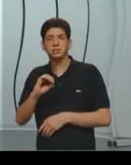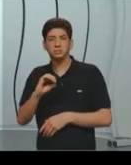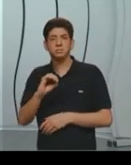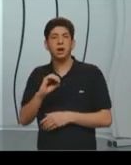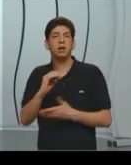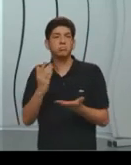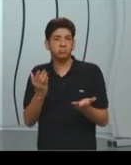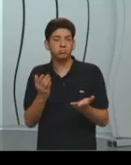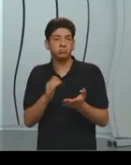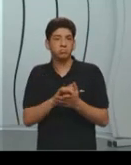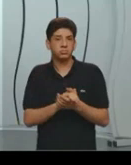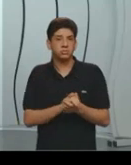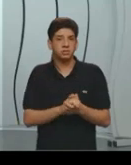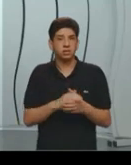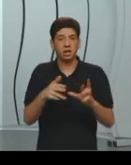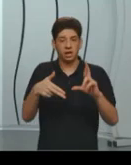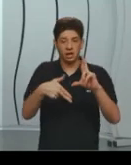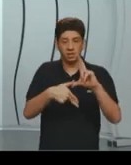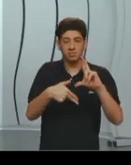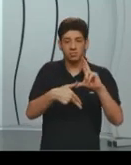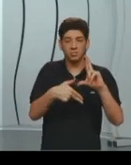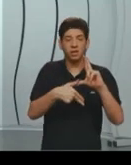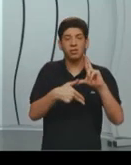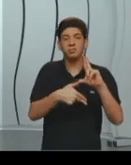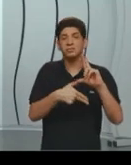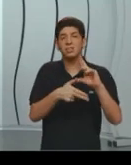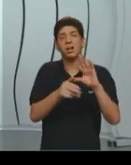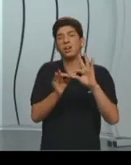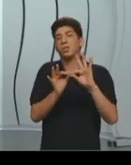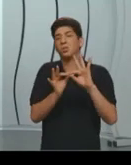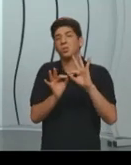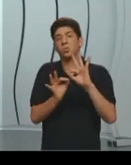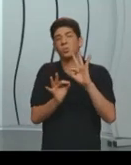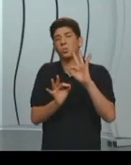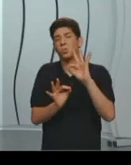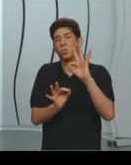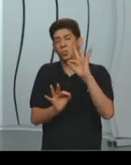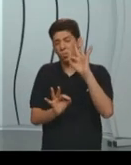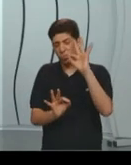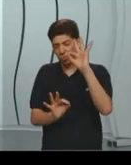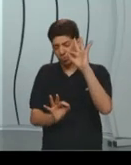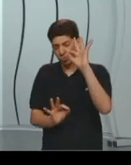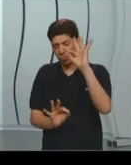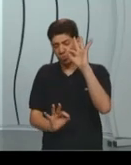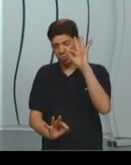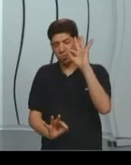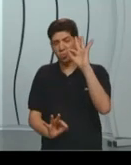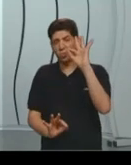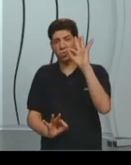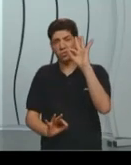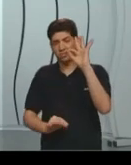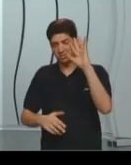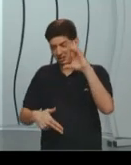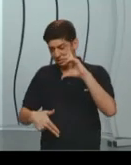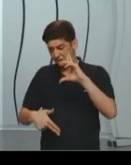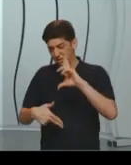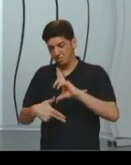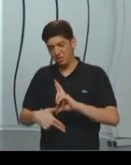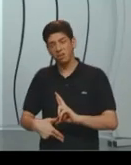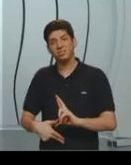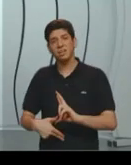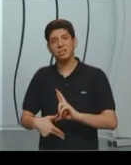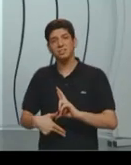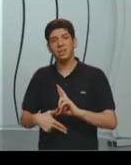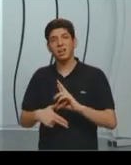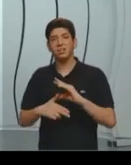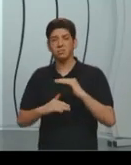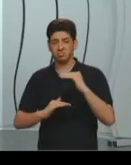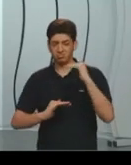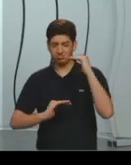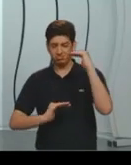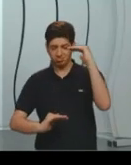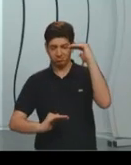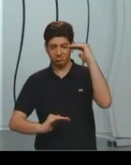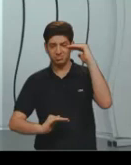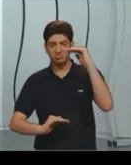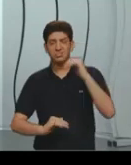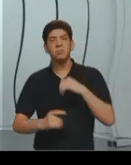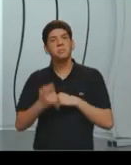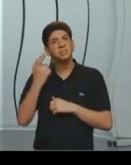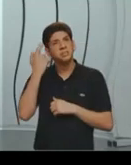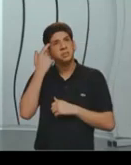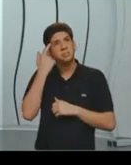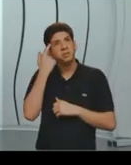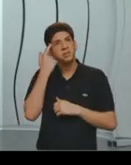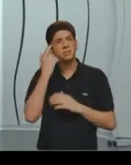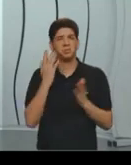duobilésimo, tricentésimo, trigésimo segundo. Então existe um abismo entre essas duas cidades, e a pergunta é,